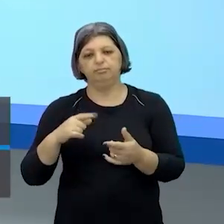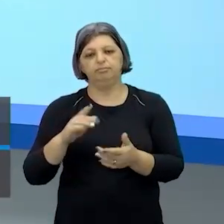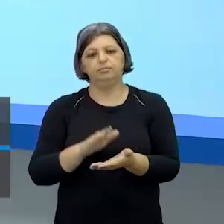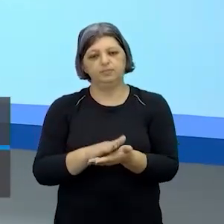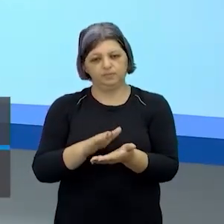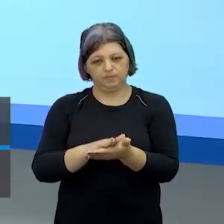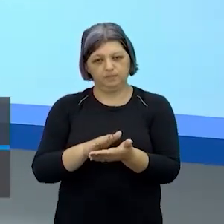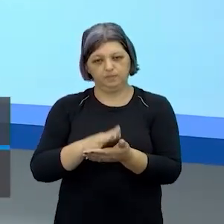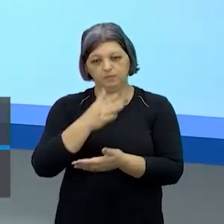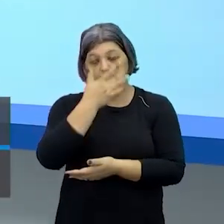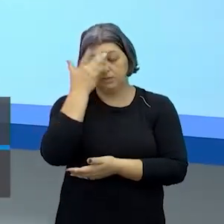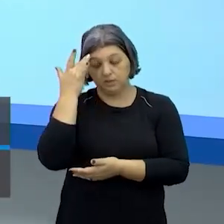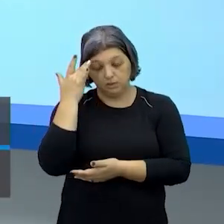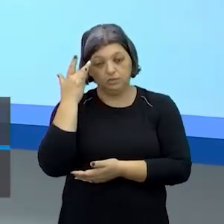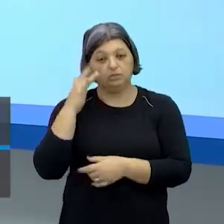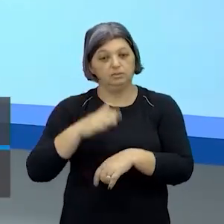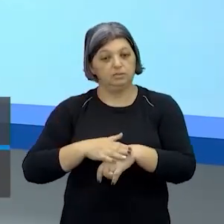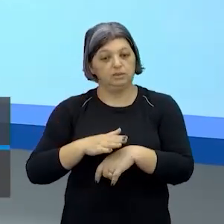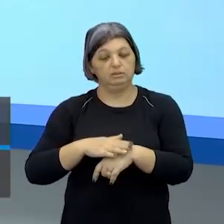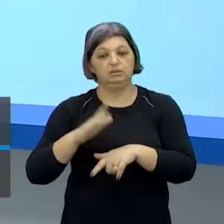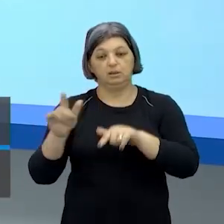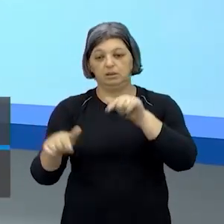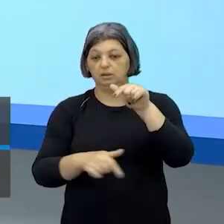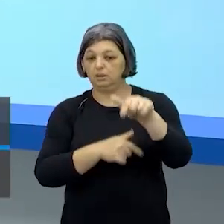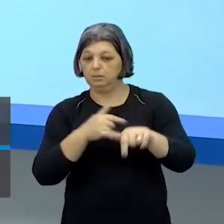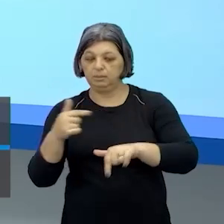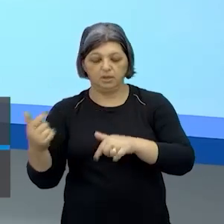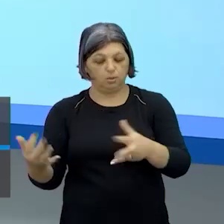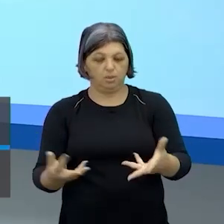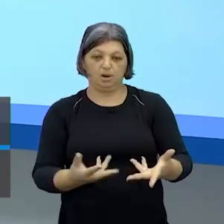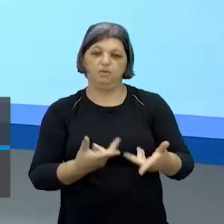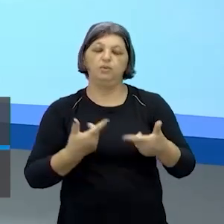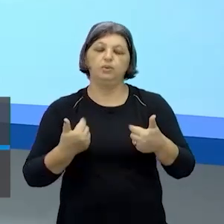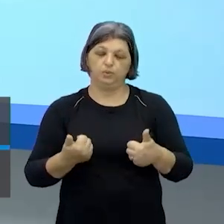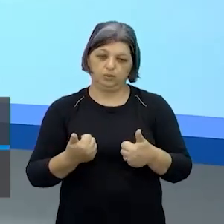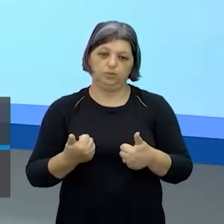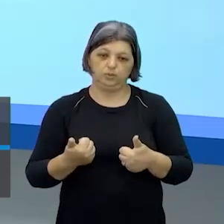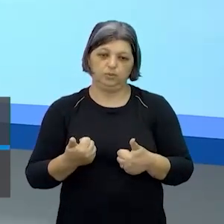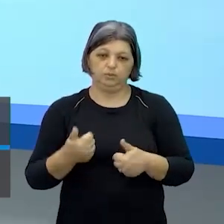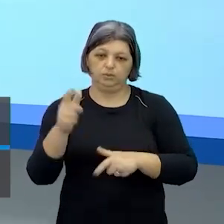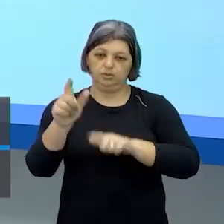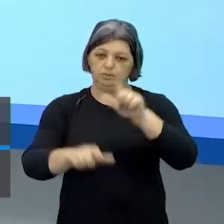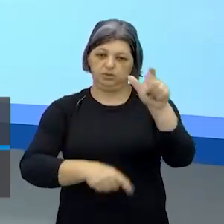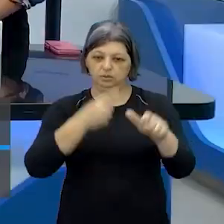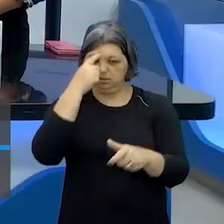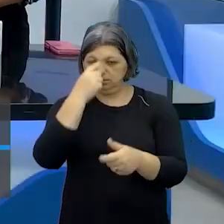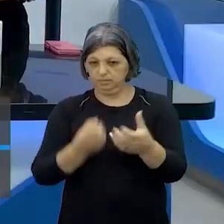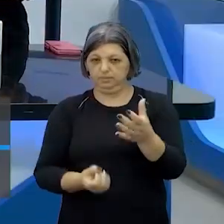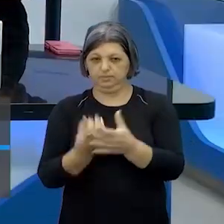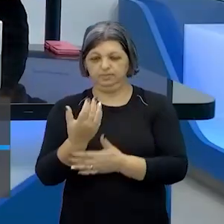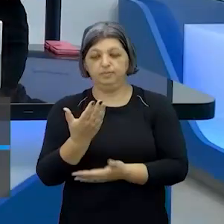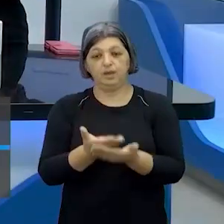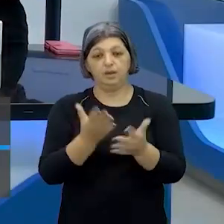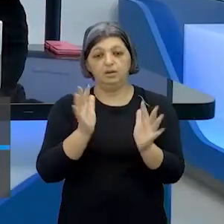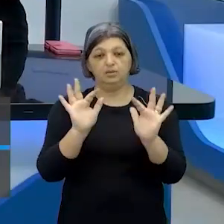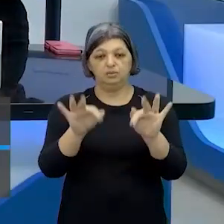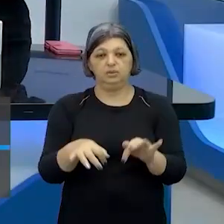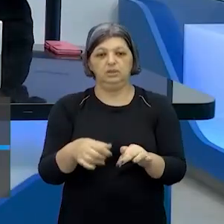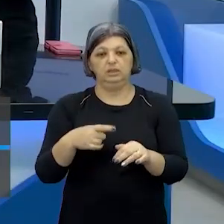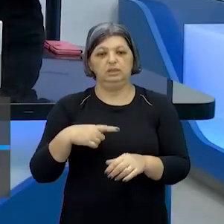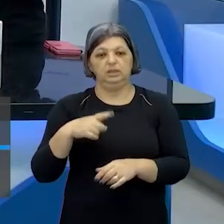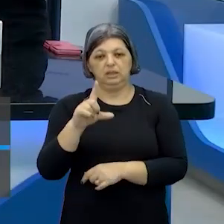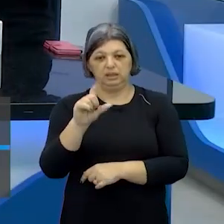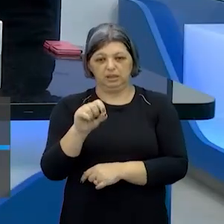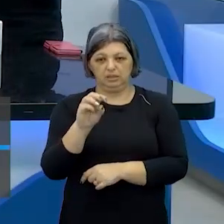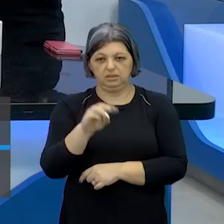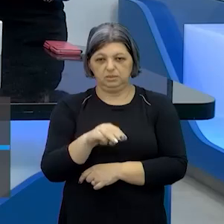porque é uma pessoa que faz um trabalho incrível sobre a criação de personagens certo e professora Taiana na nossa aula chegou ao fim nós vamos ter dez minutos agora